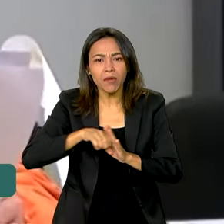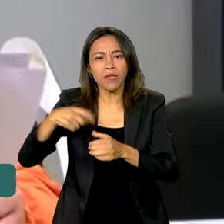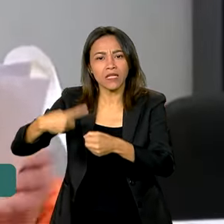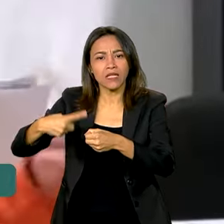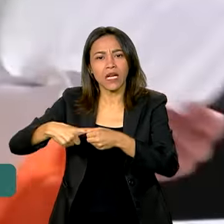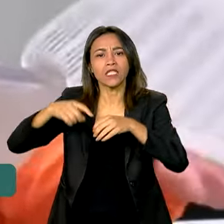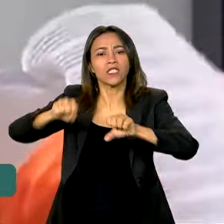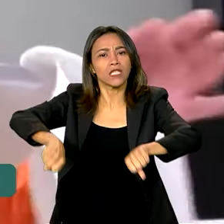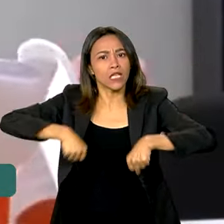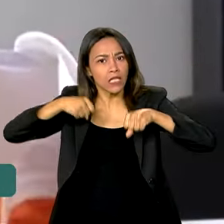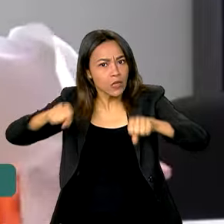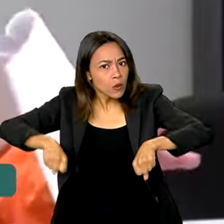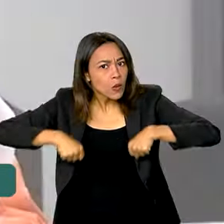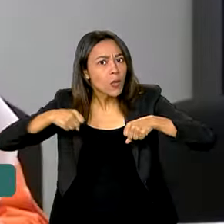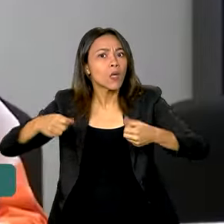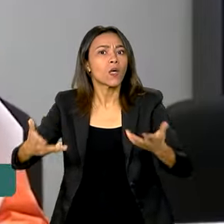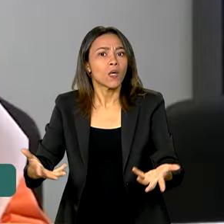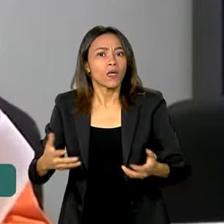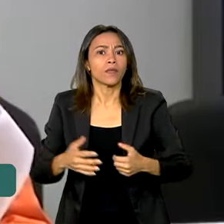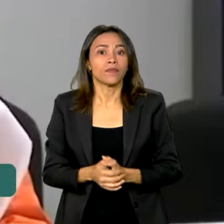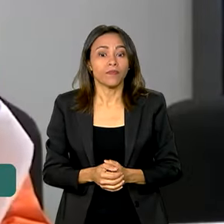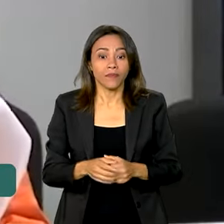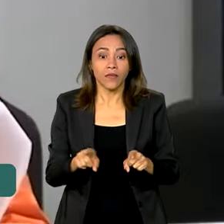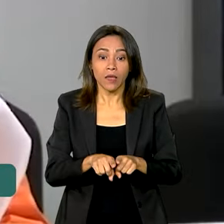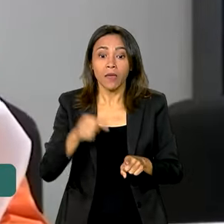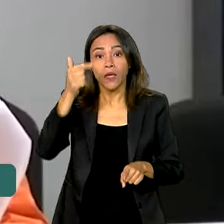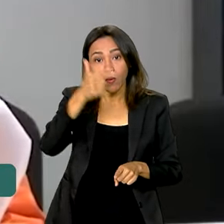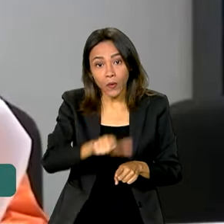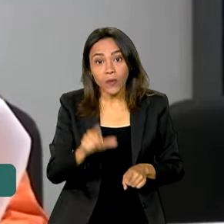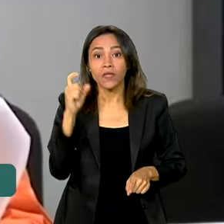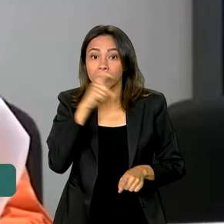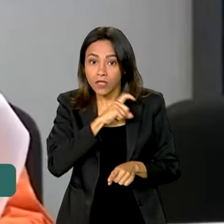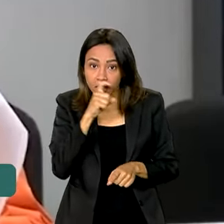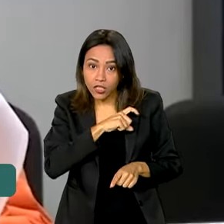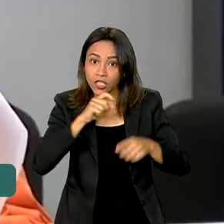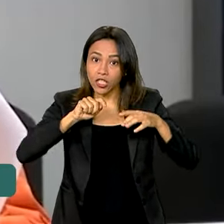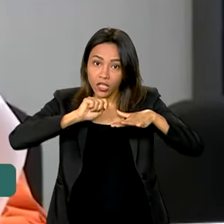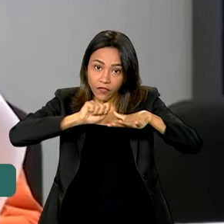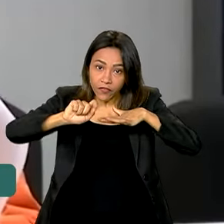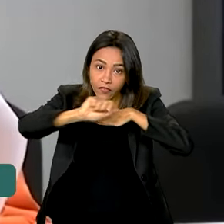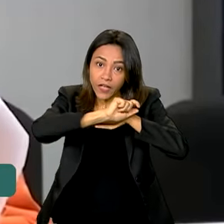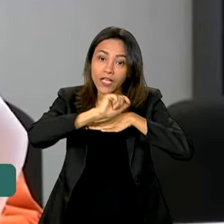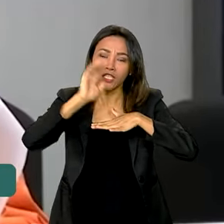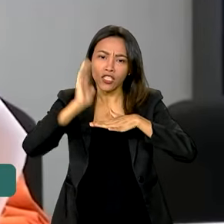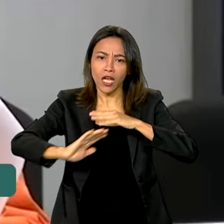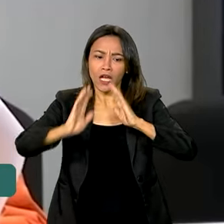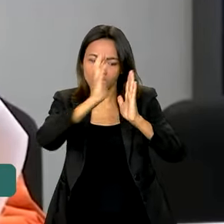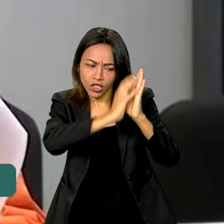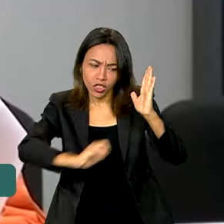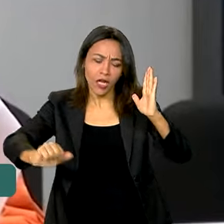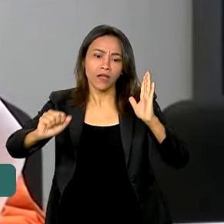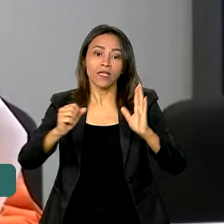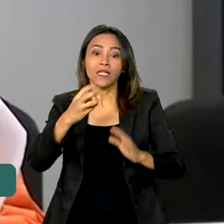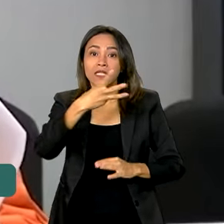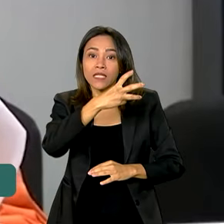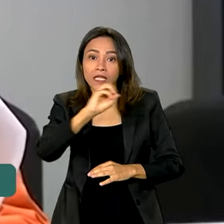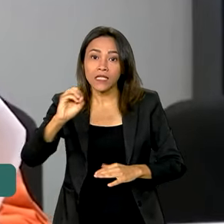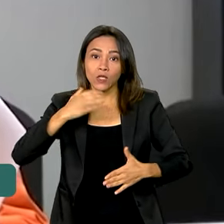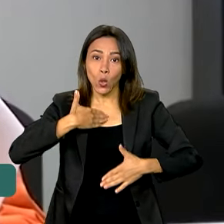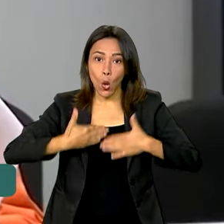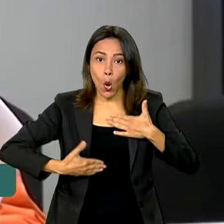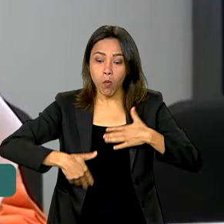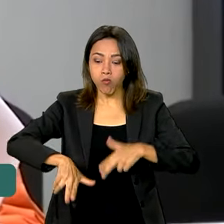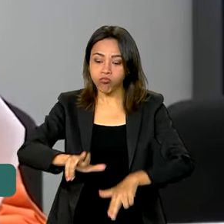para os atingidos das enchentes. Como também é mentira. A fake news já tirada do ar de que 300 corpos foram encontrados